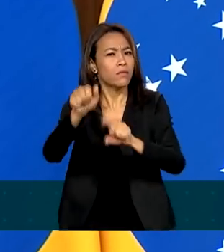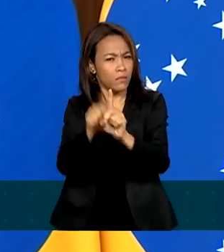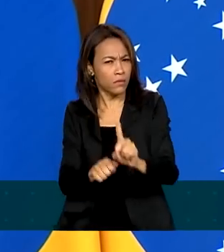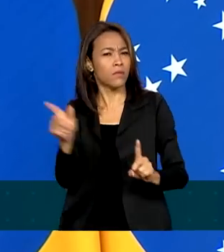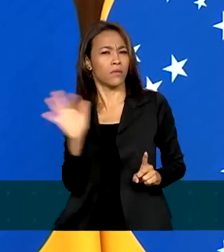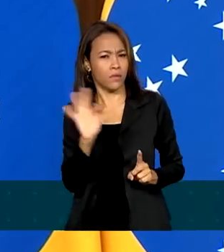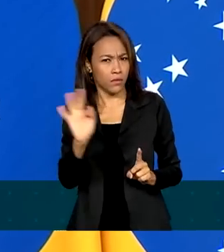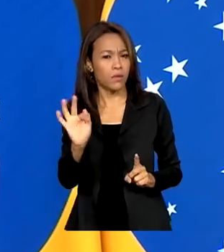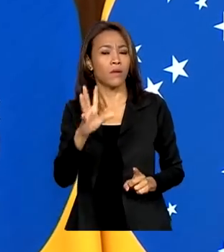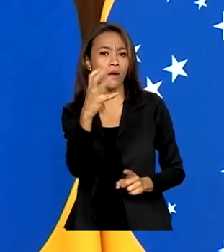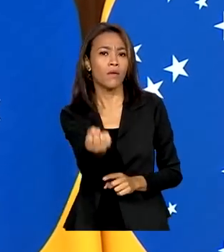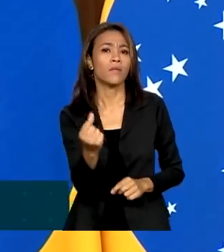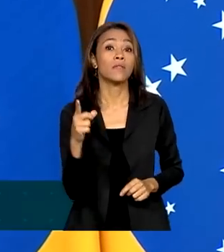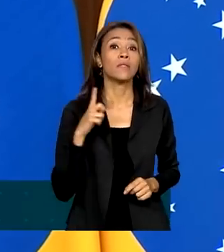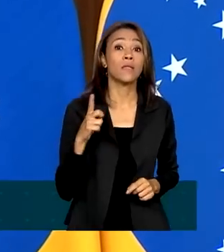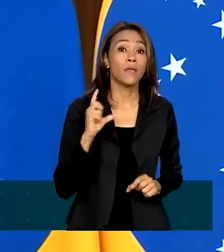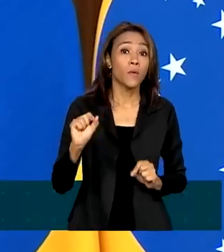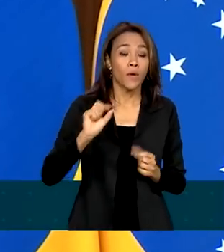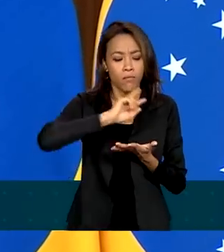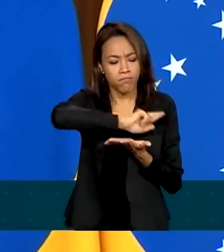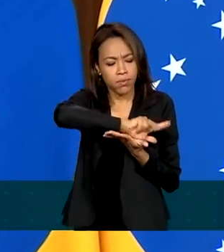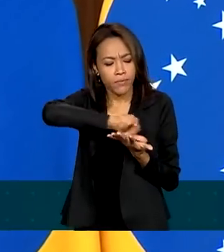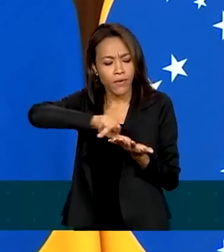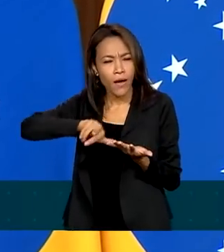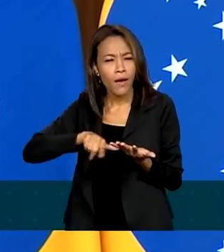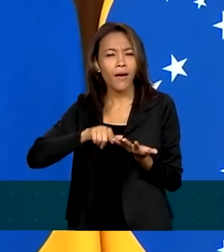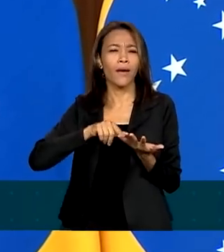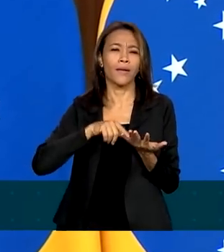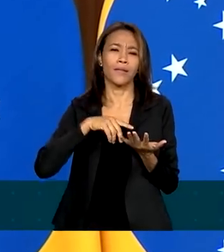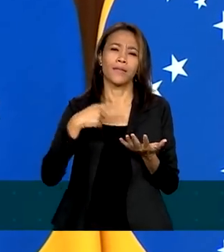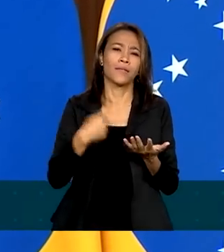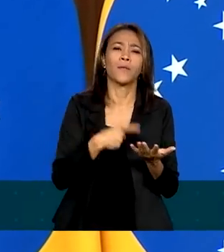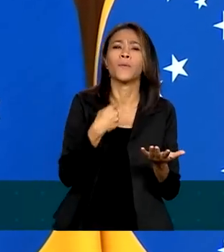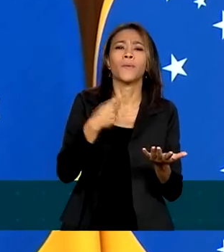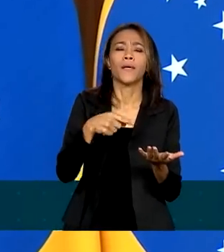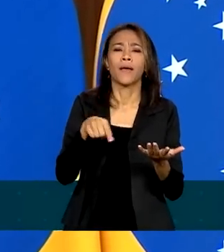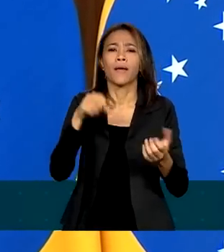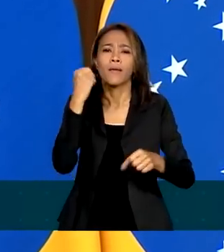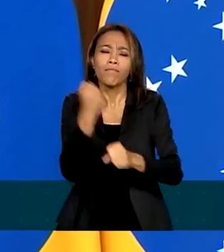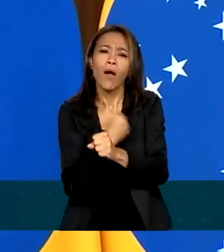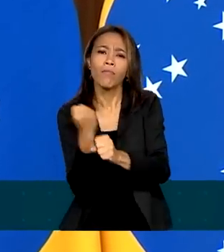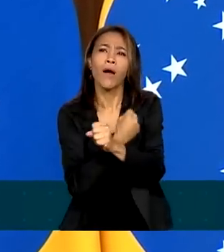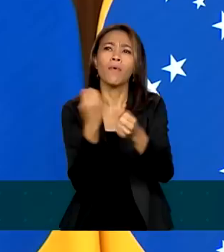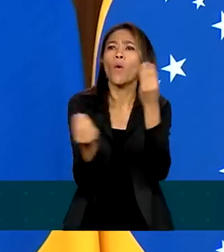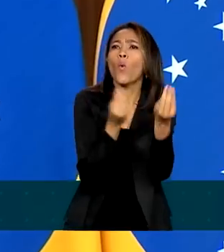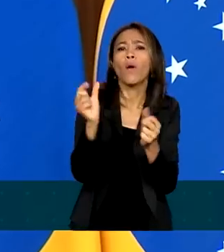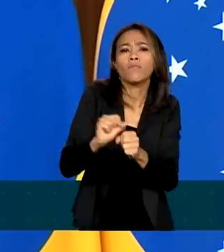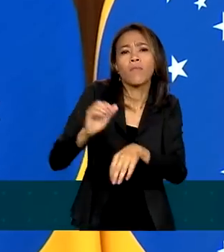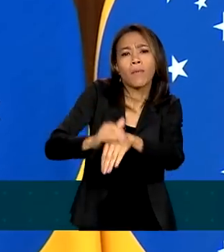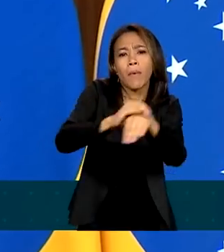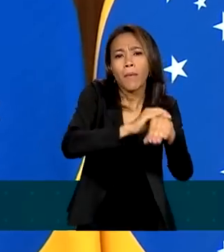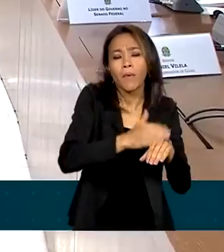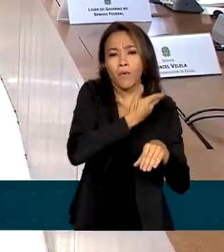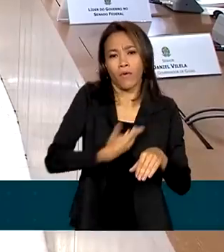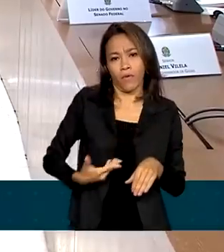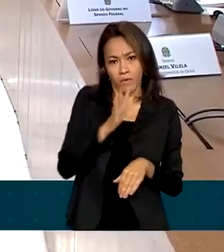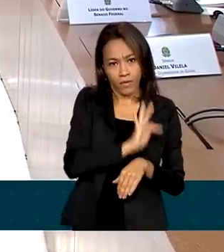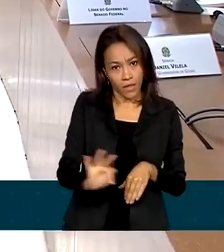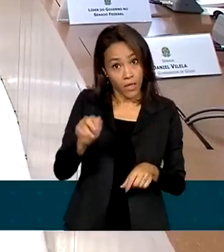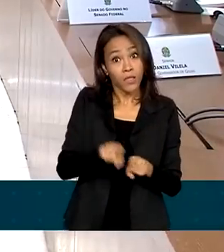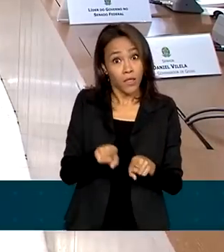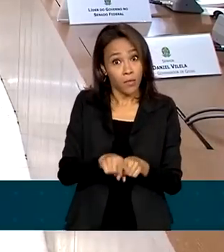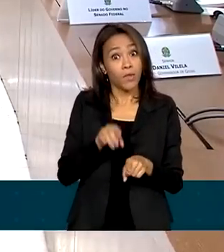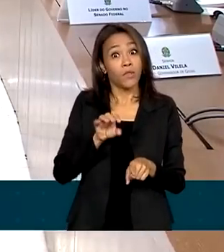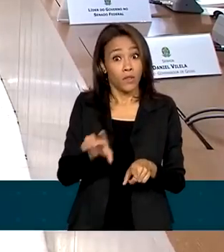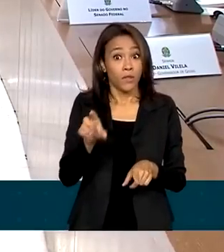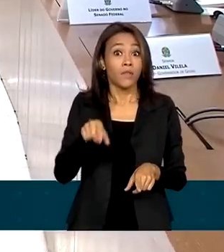esse conjunto, essa carteira de obras junto governo federal e governo estaduais. Assunto de